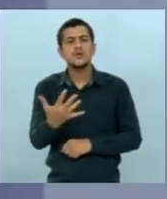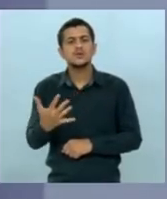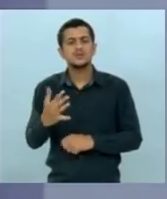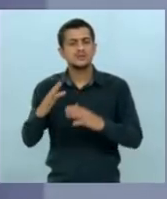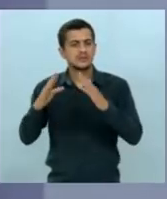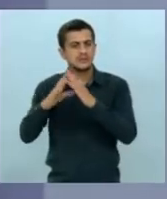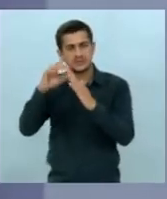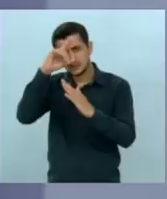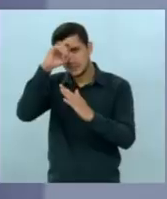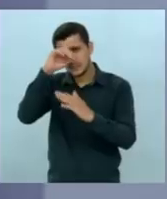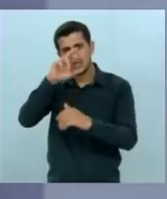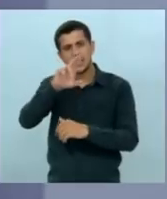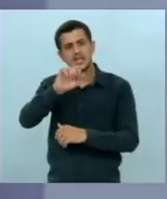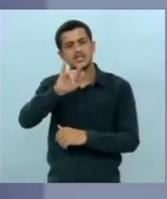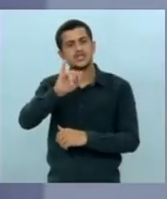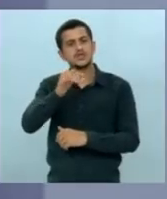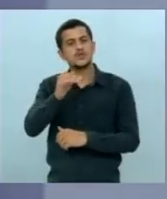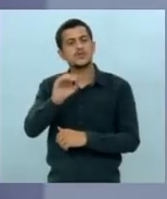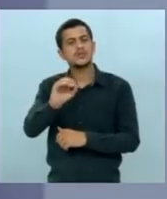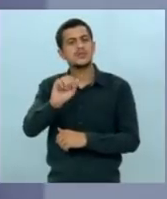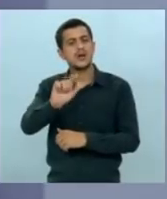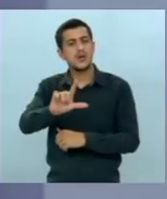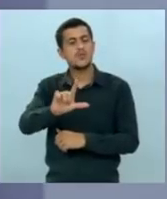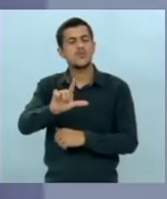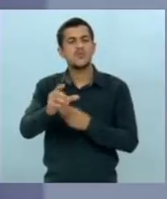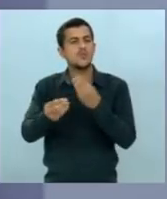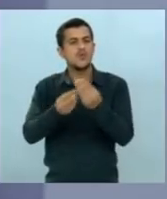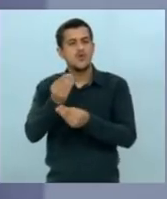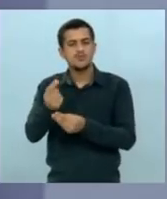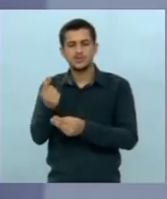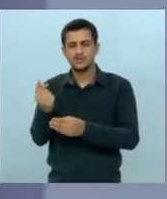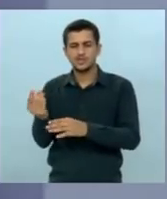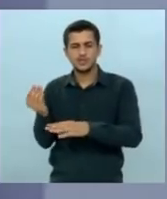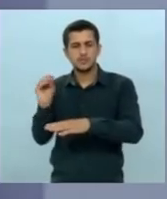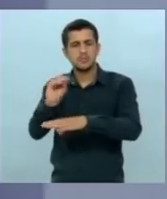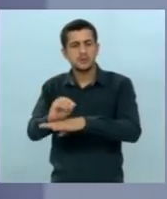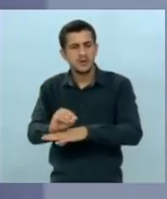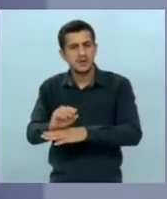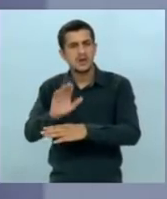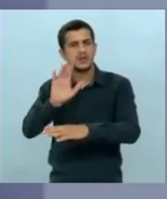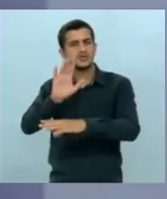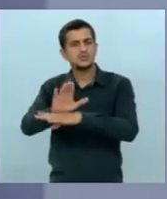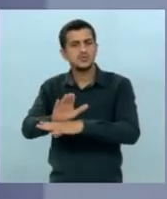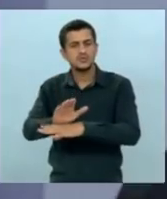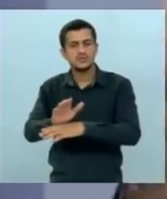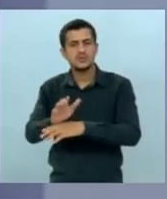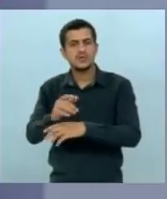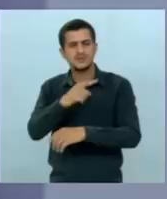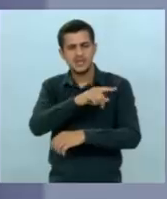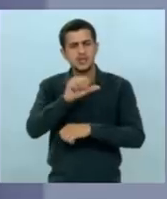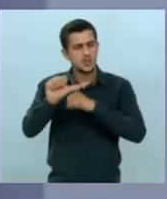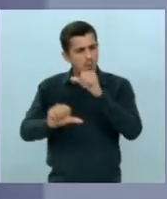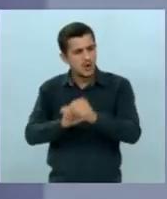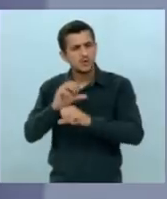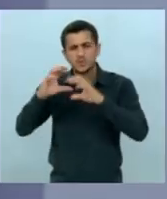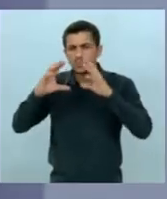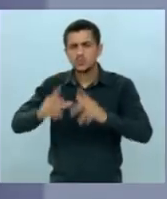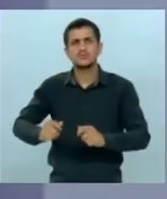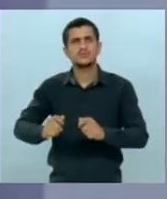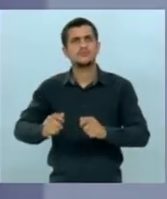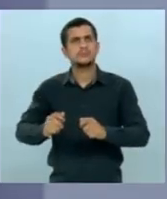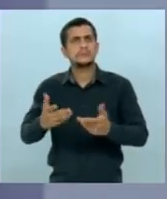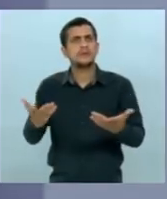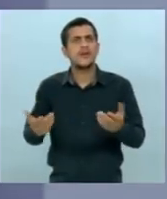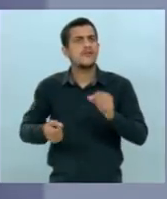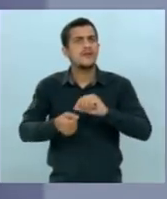hospital regional quanto que é os recursos que nós teríamos que disponibilizar e quando você fala mudar tudo o que que você